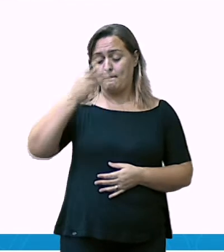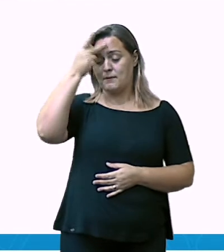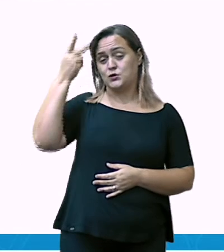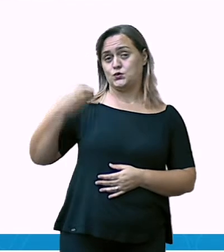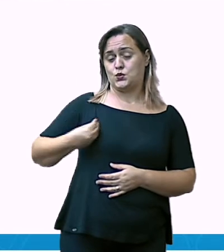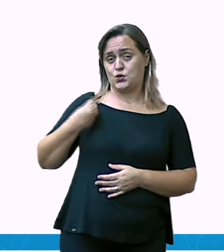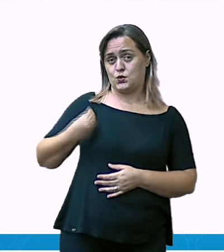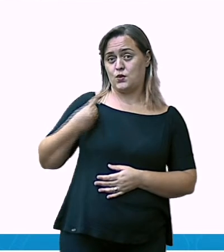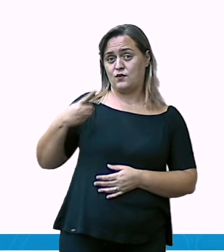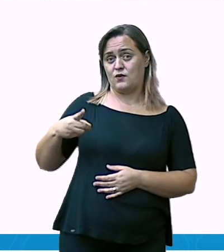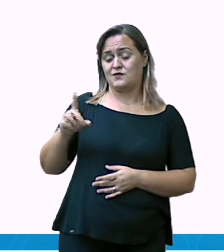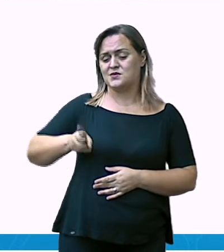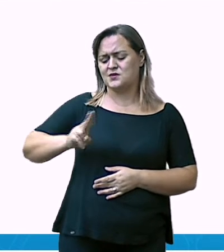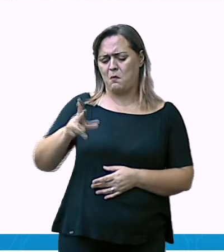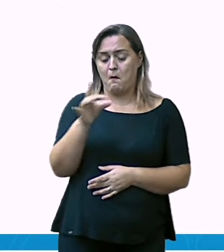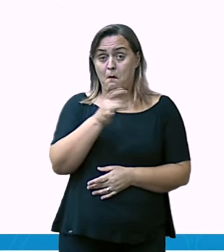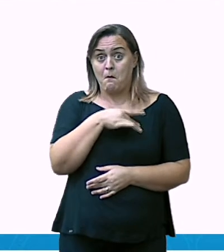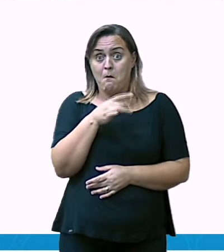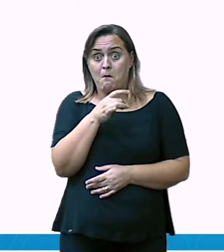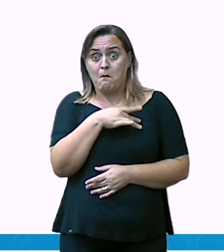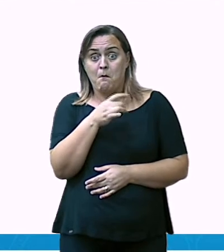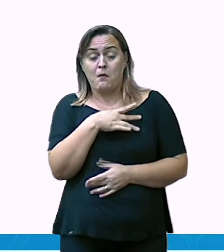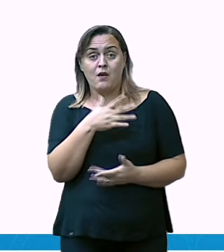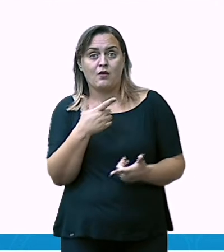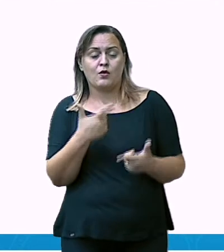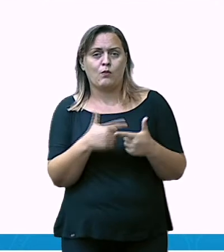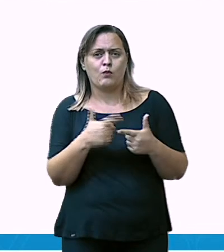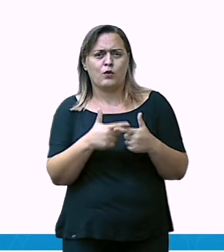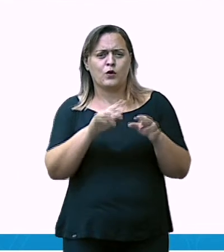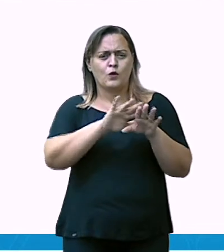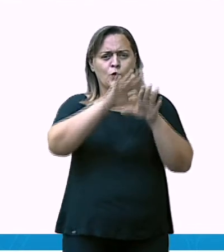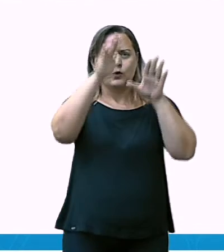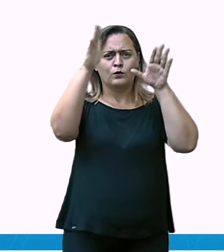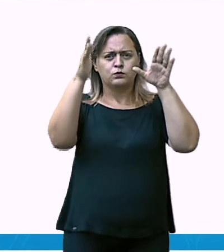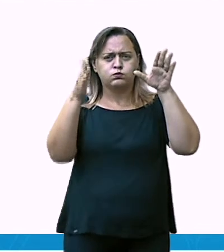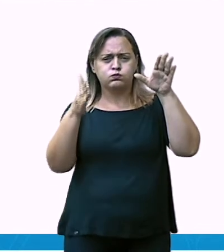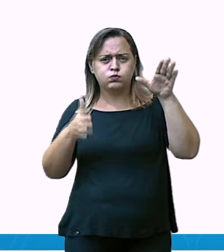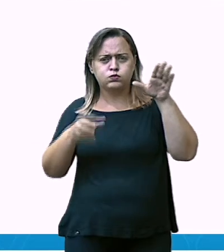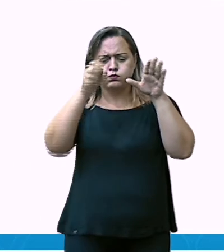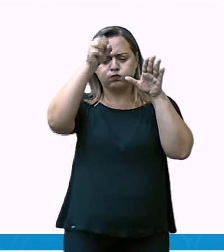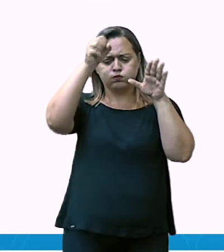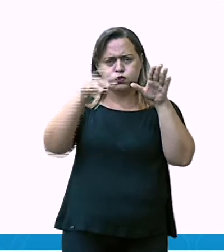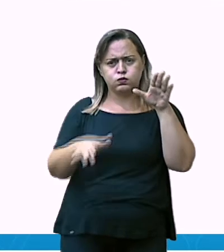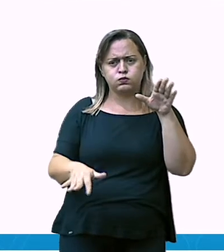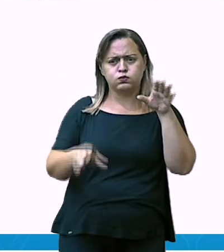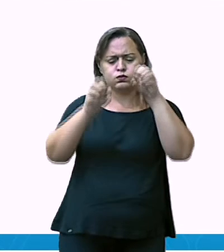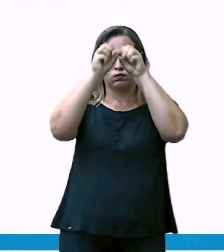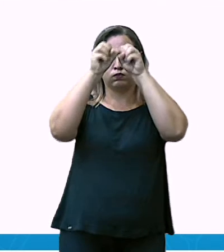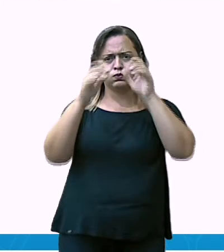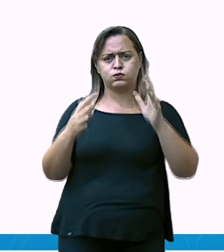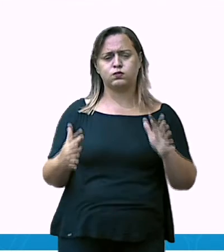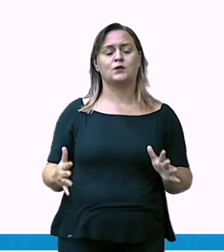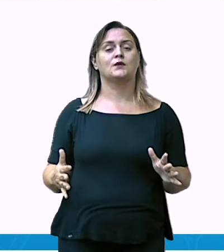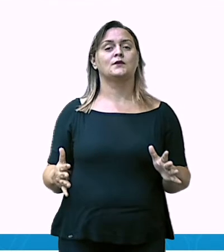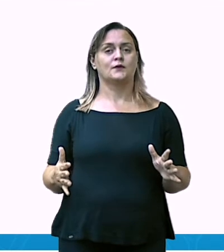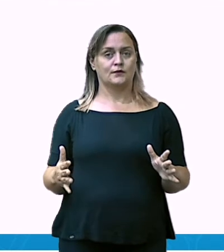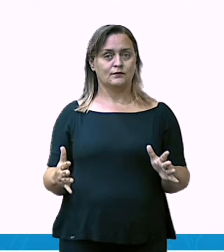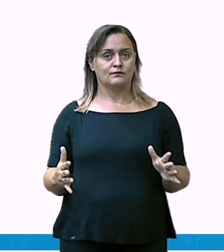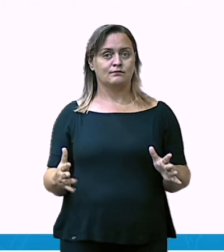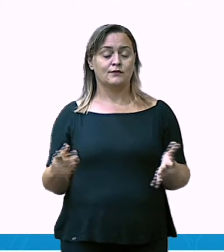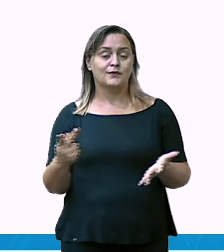possibilidade de deslizamento de algumas barreiras de corais próximas que